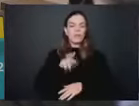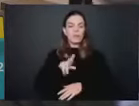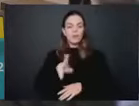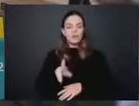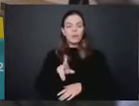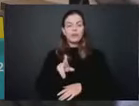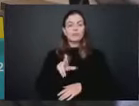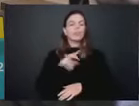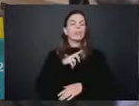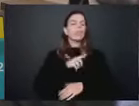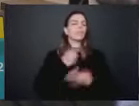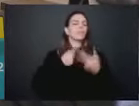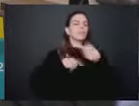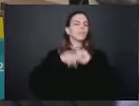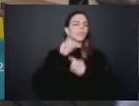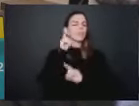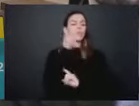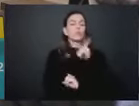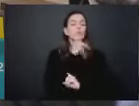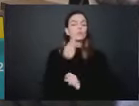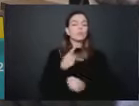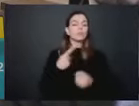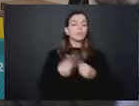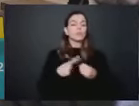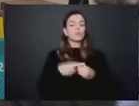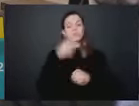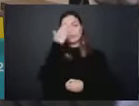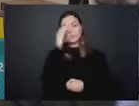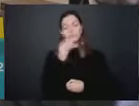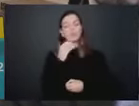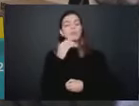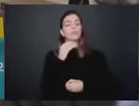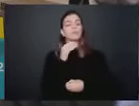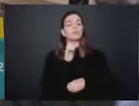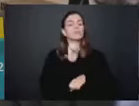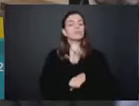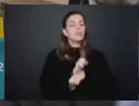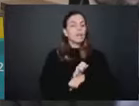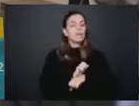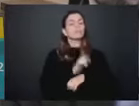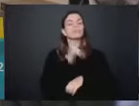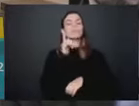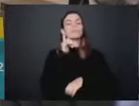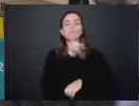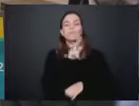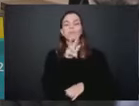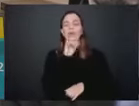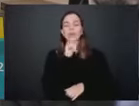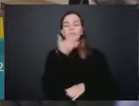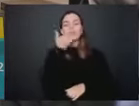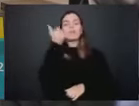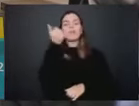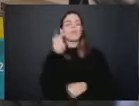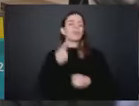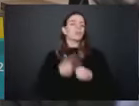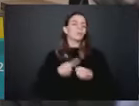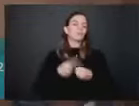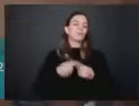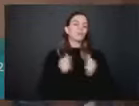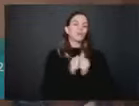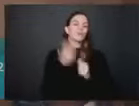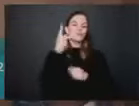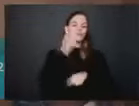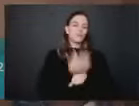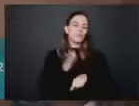Curitiba, nossa cidade, nossa capital e nosso estado, vai ganhar muito com essa atividade, e que Deus abençoe vocês. Obrigado, vereador